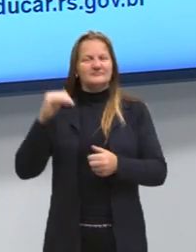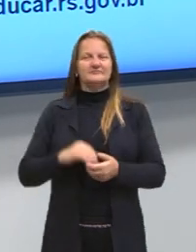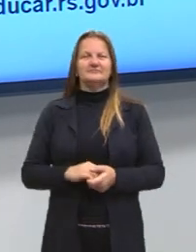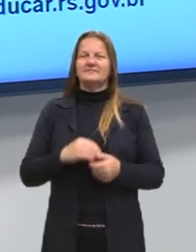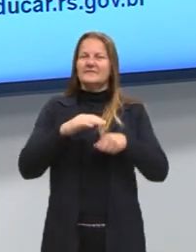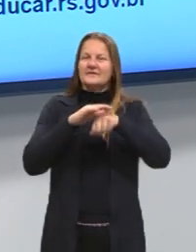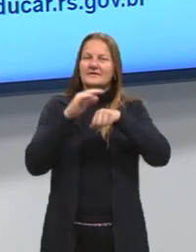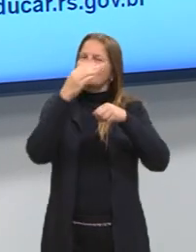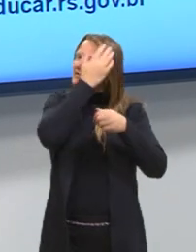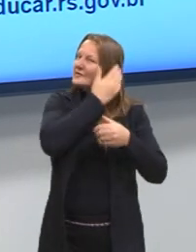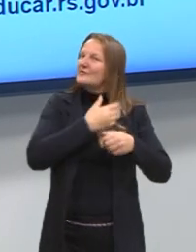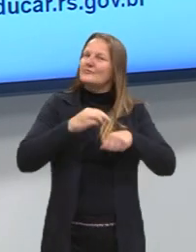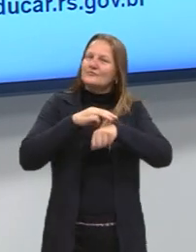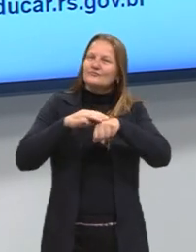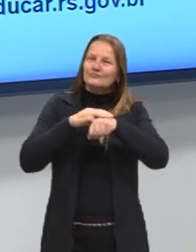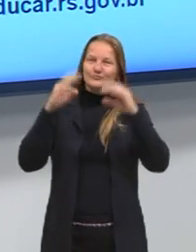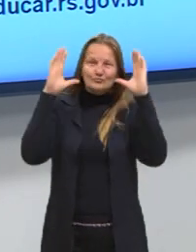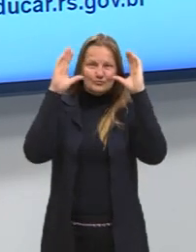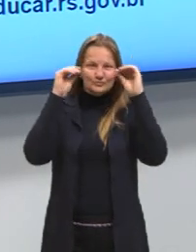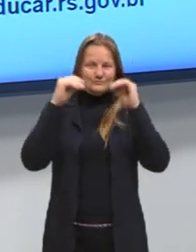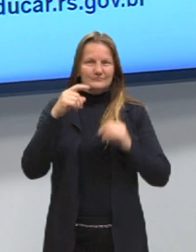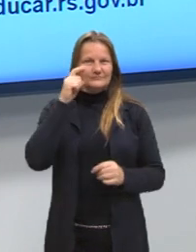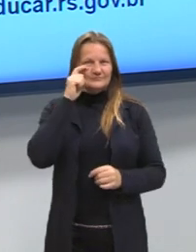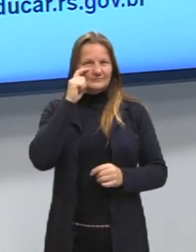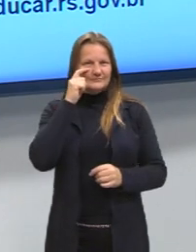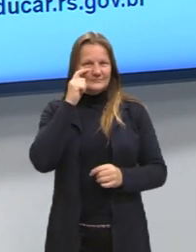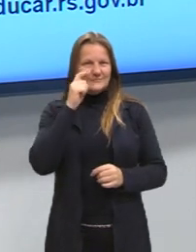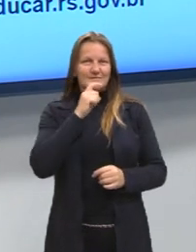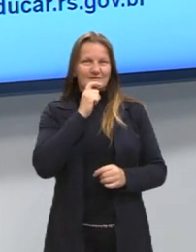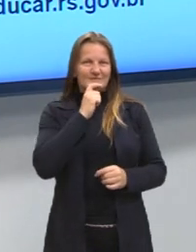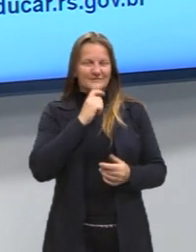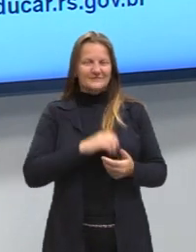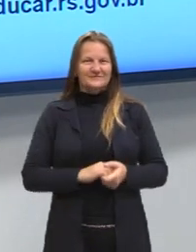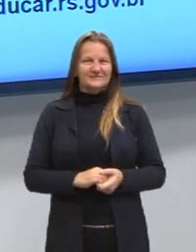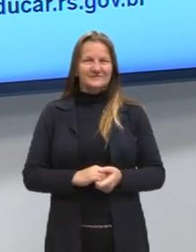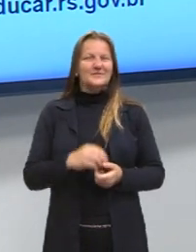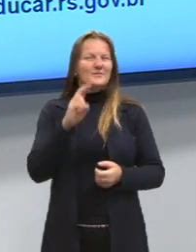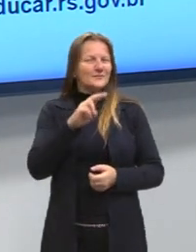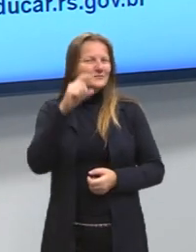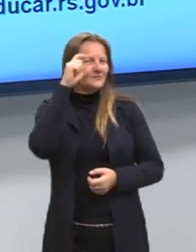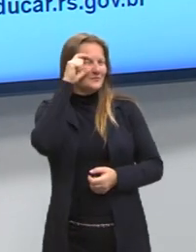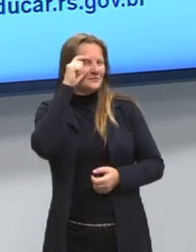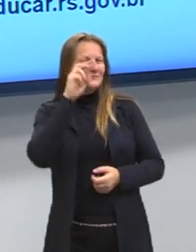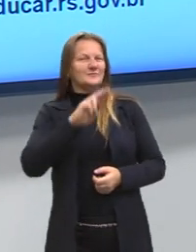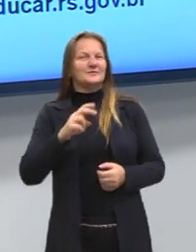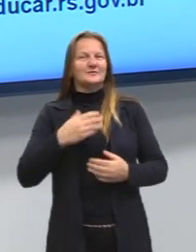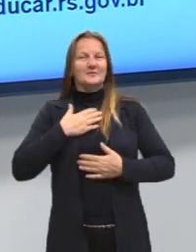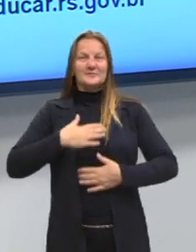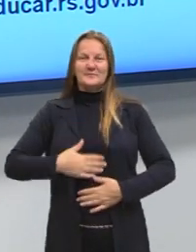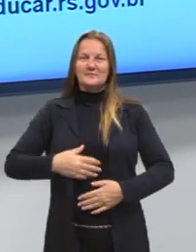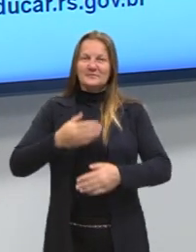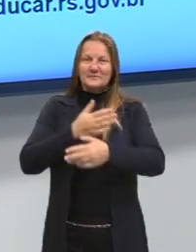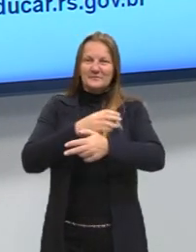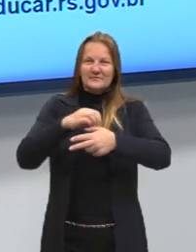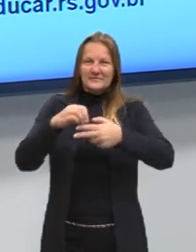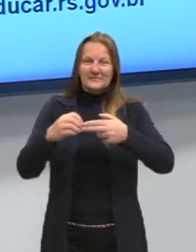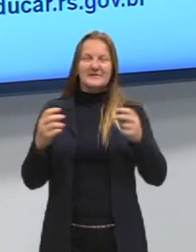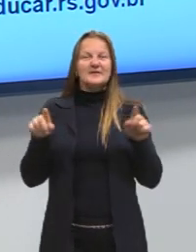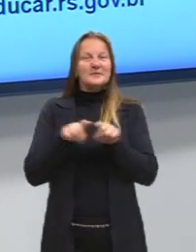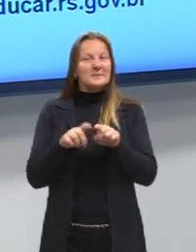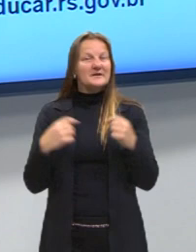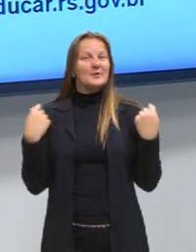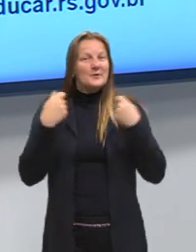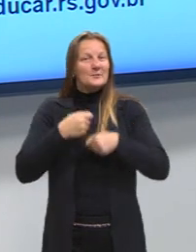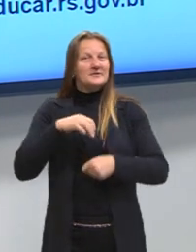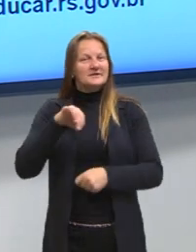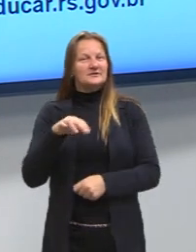cabelos castanhos escuros, olhos verdes, uso óculos, estou utilizando a camiseta do pré-enem e também uma